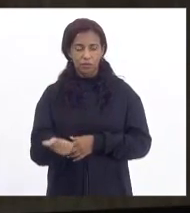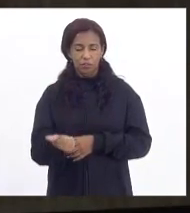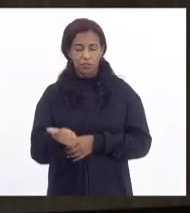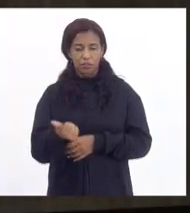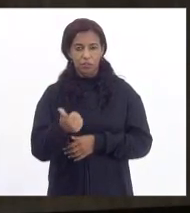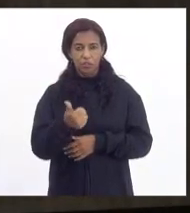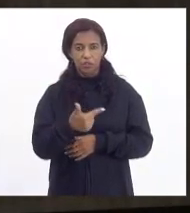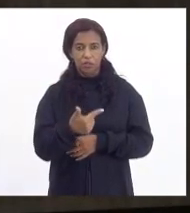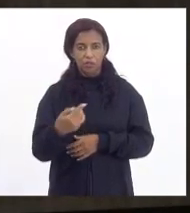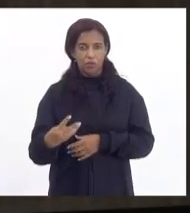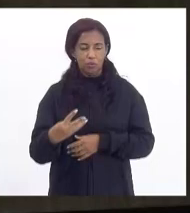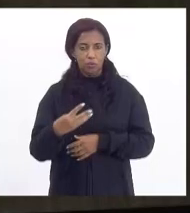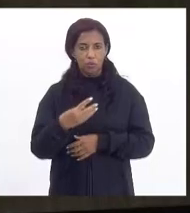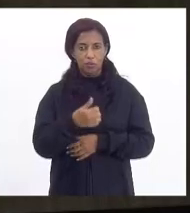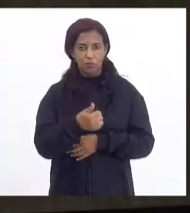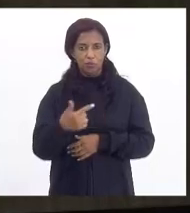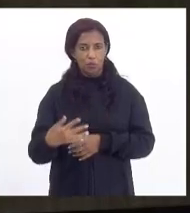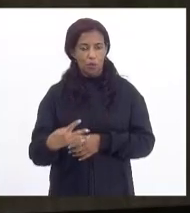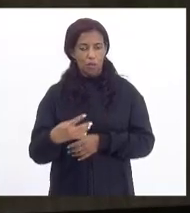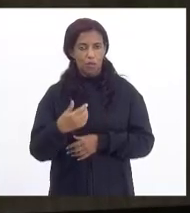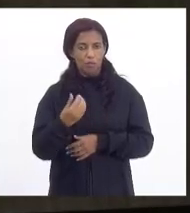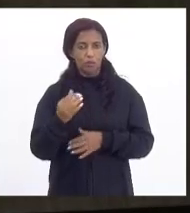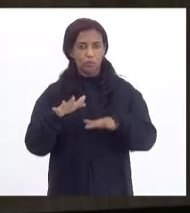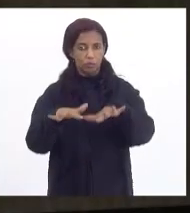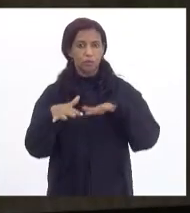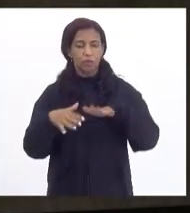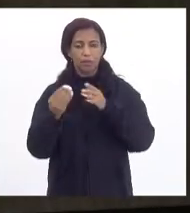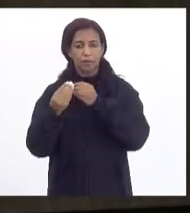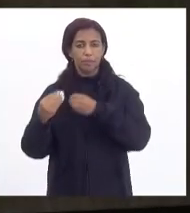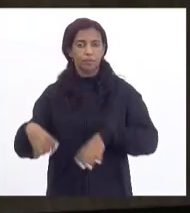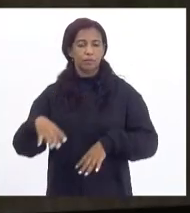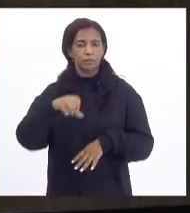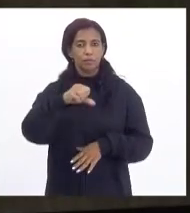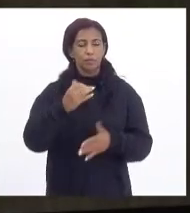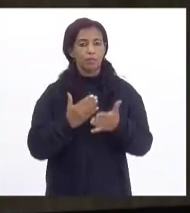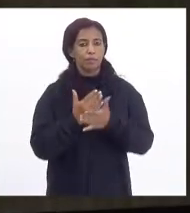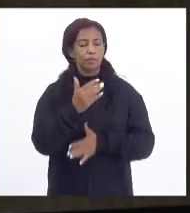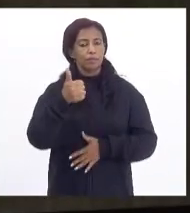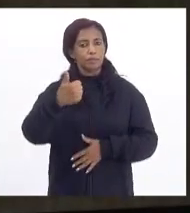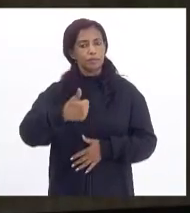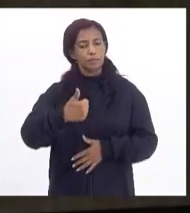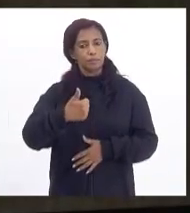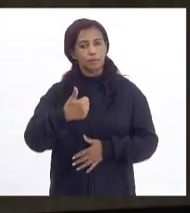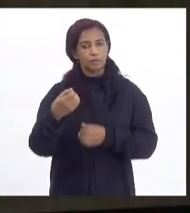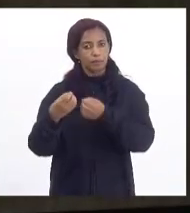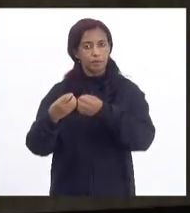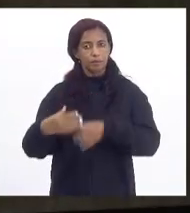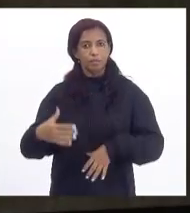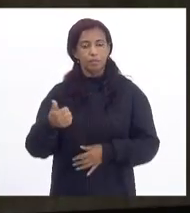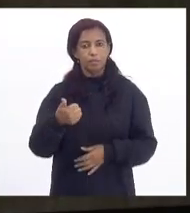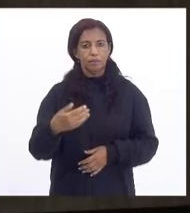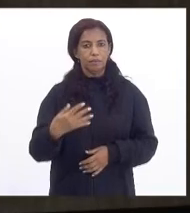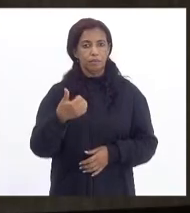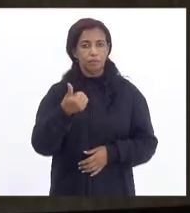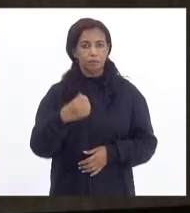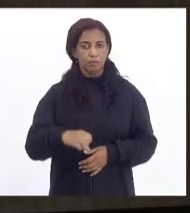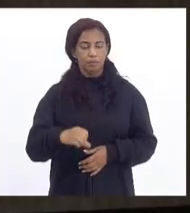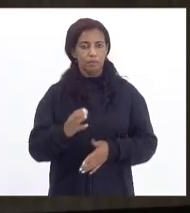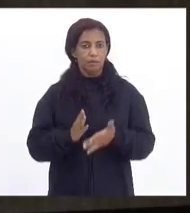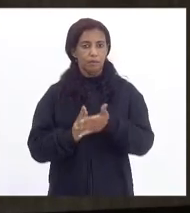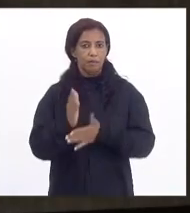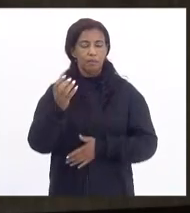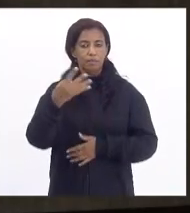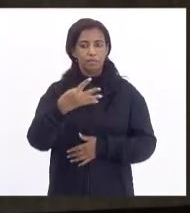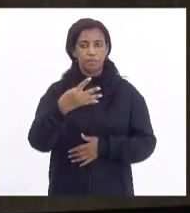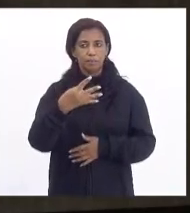24 e 28 de Plenário. Prejudicada a emenda 9 pela aprovação da emenda 1. Prejudicada a emendas 14 e 19 pela aprovação